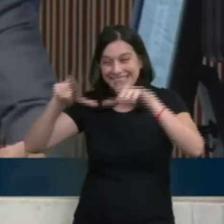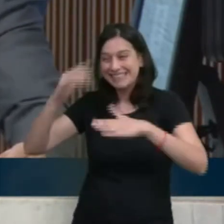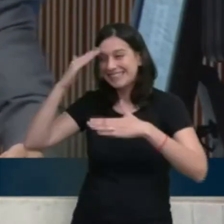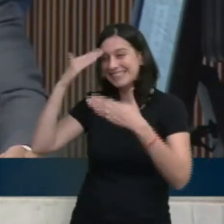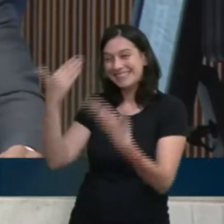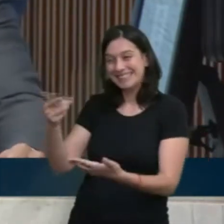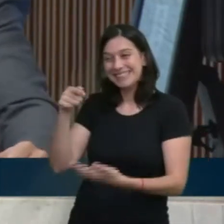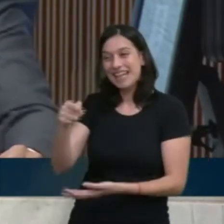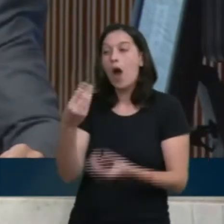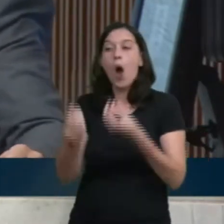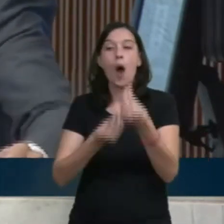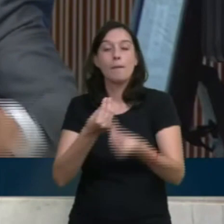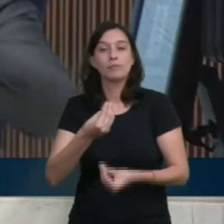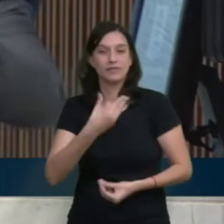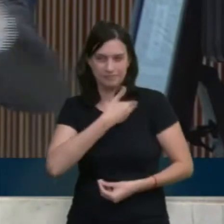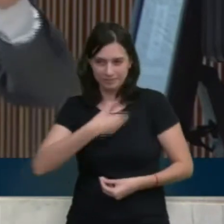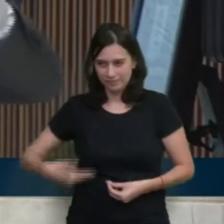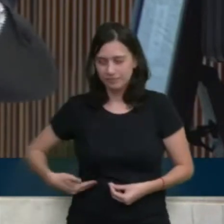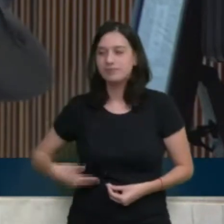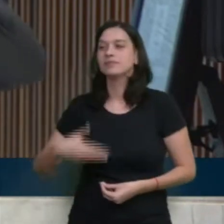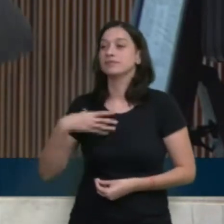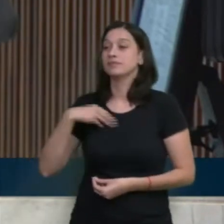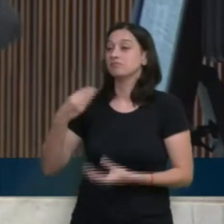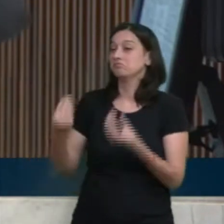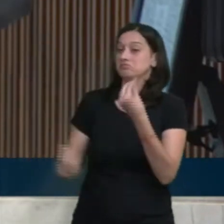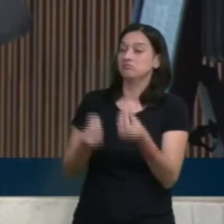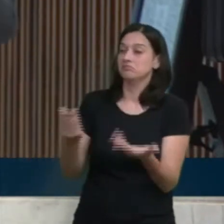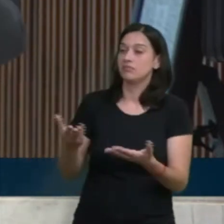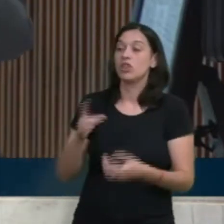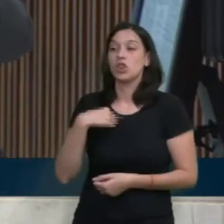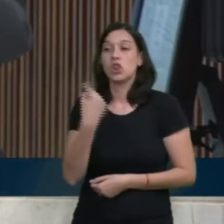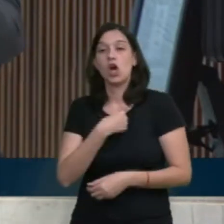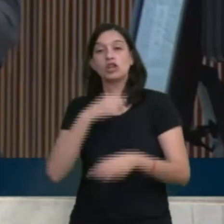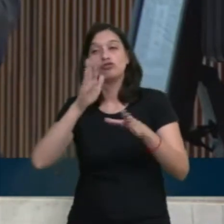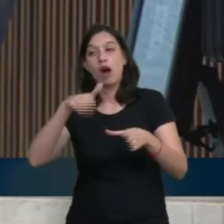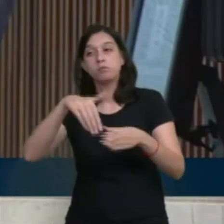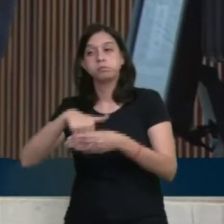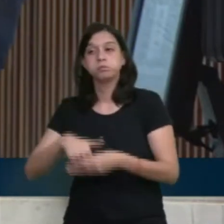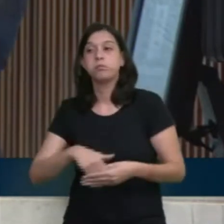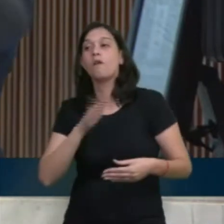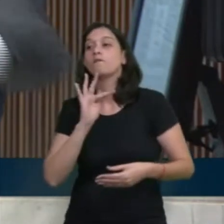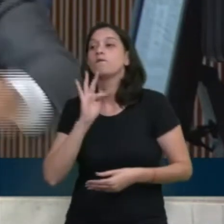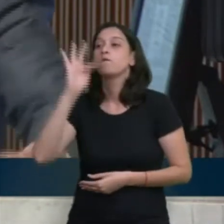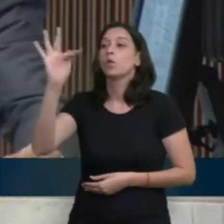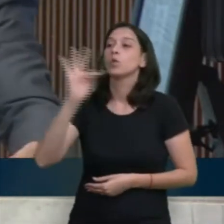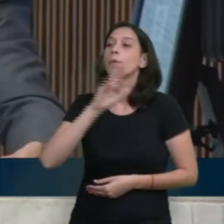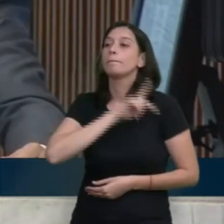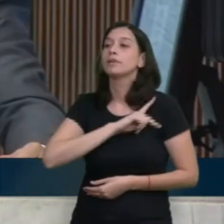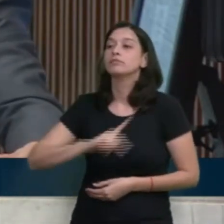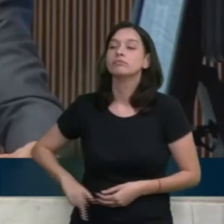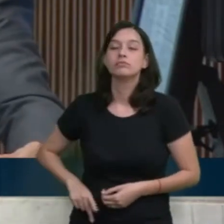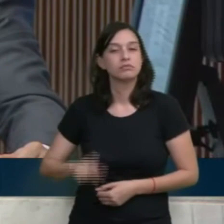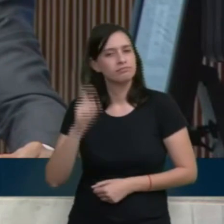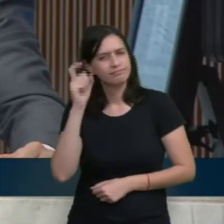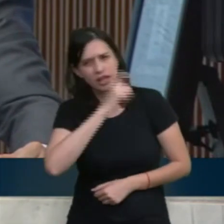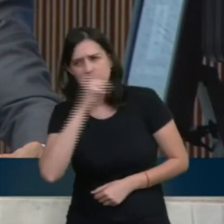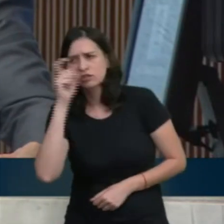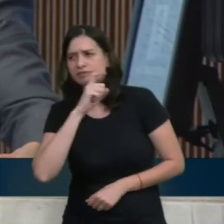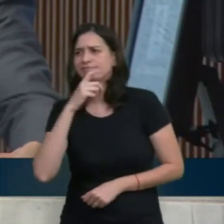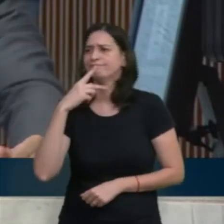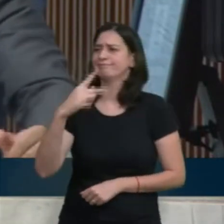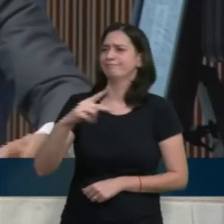do Paraná, Ratinho Júnior, que arrota por aí, que é candidato a presidente da República, está mentindo. Ele é candidato a